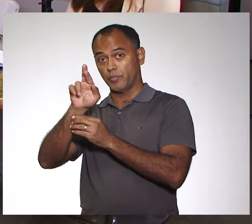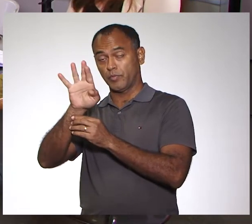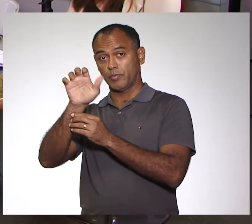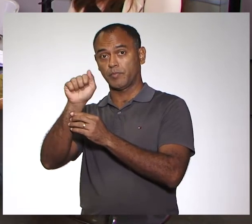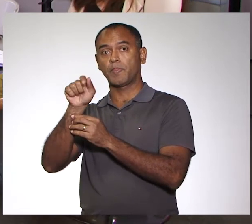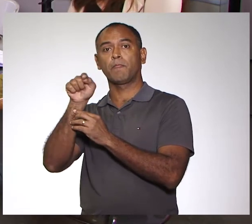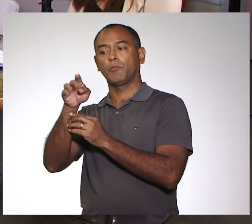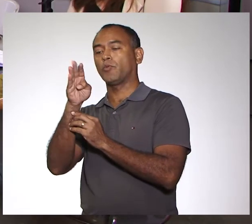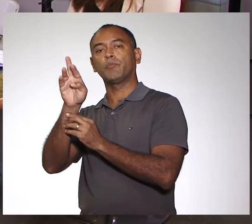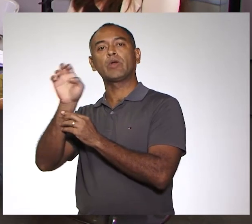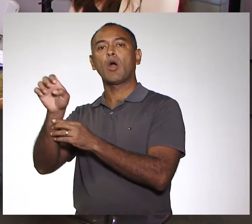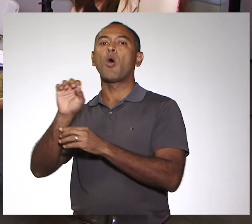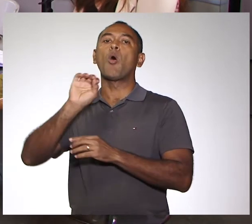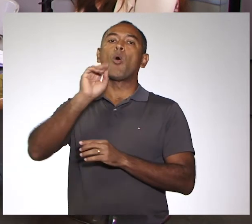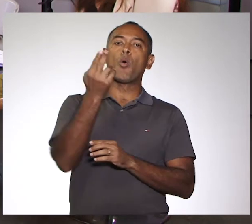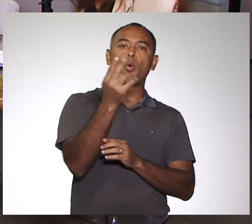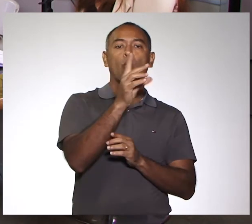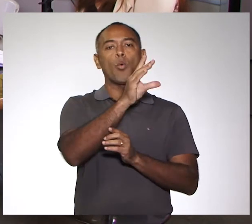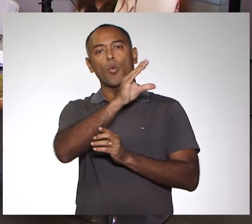coordenação também,